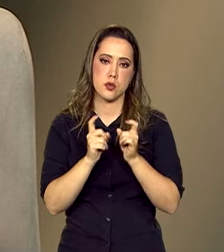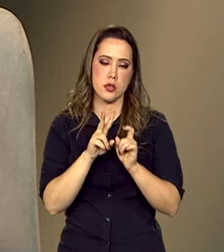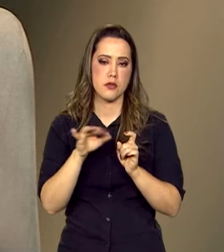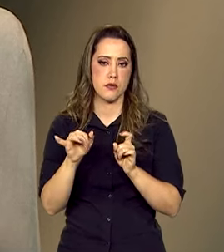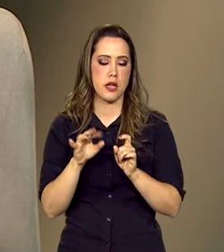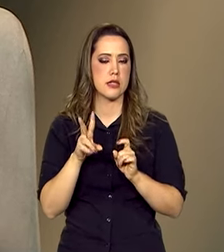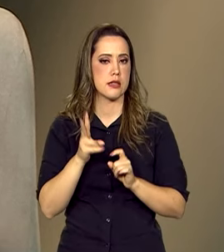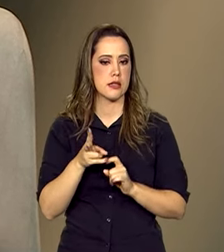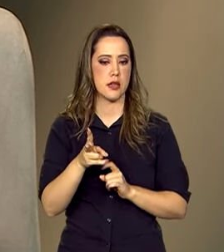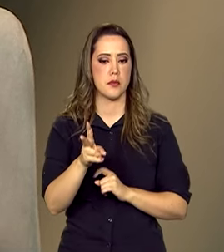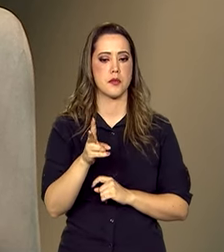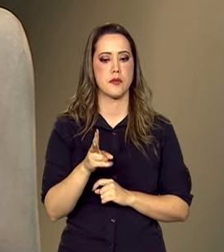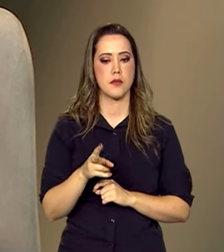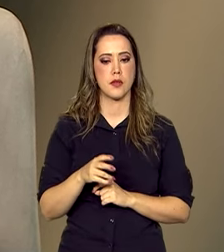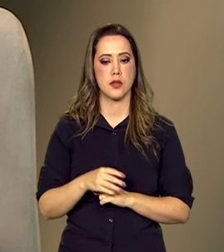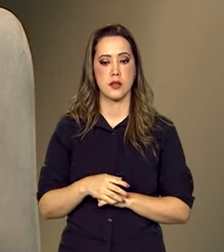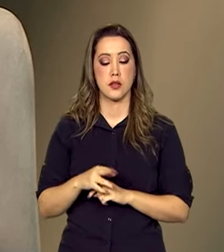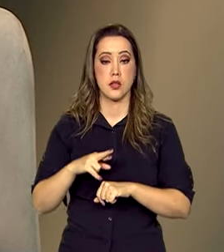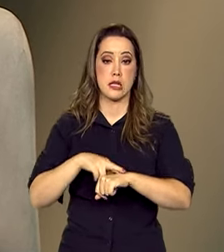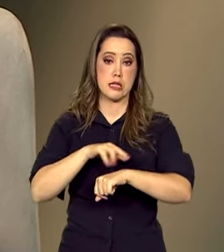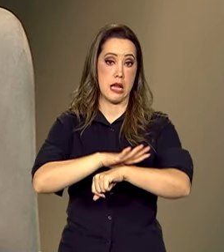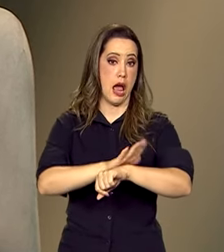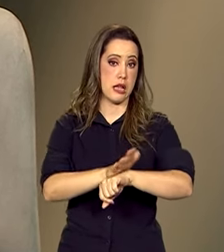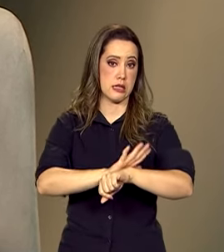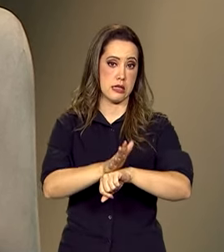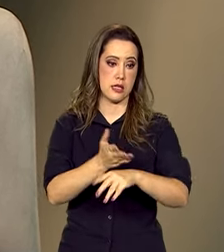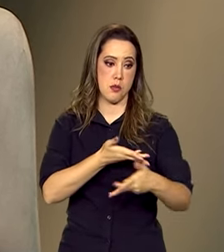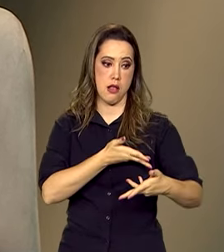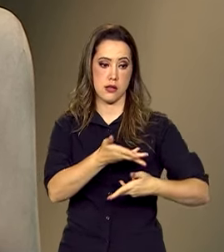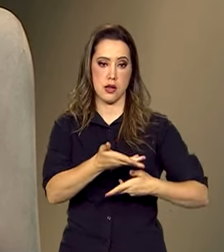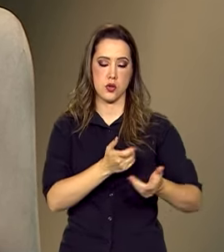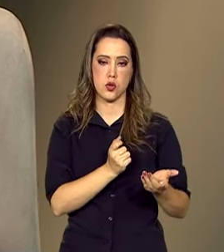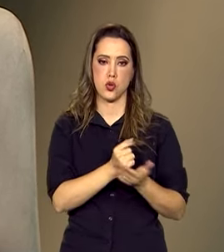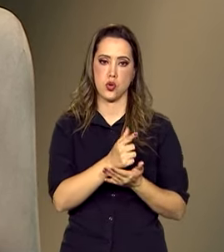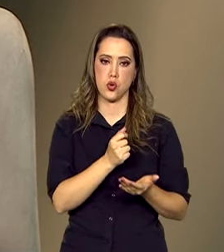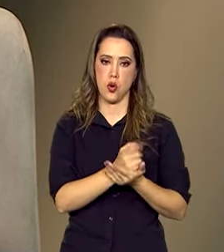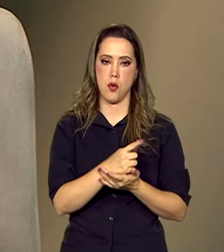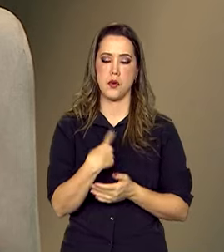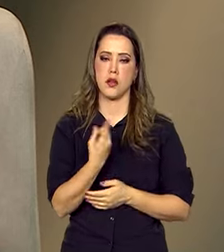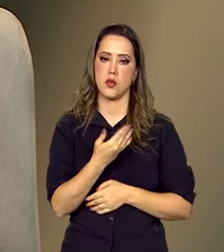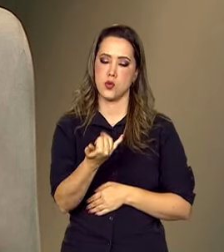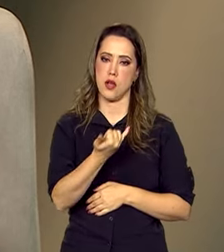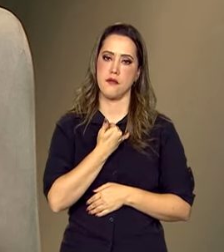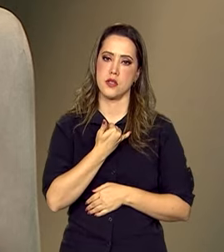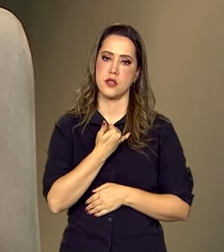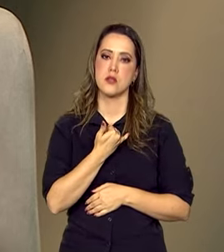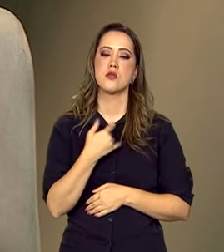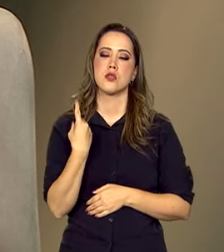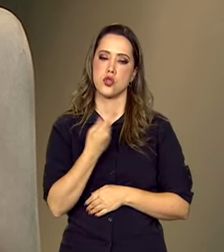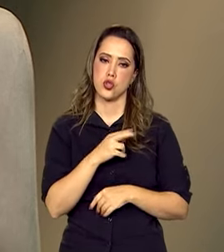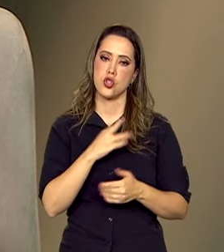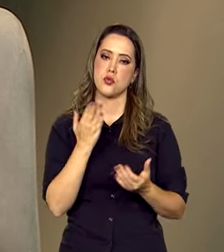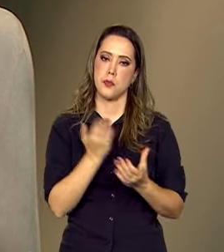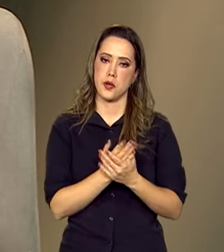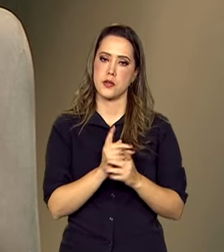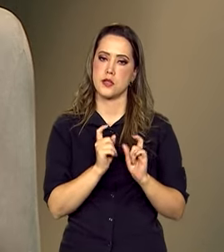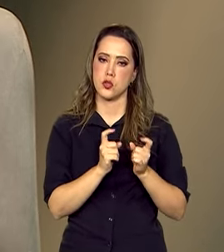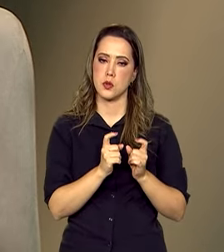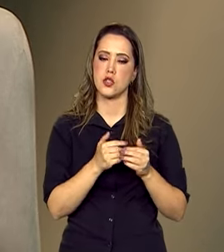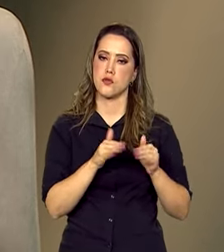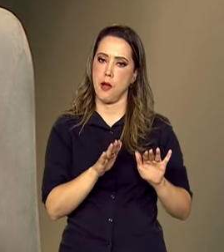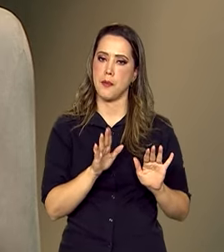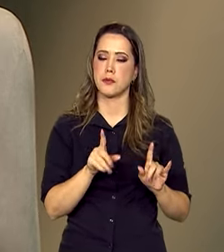Todos os casos de racismo nas relações de consumo que nos chegam ao conhecimento. Mas o mais